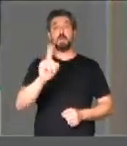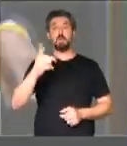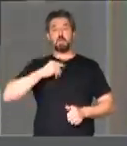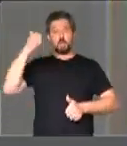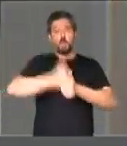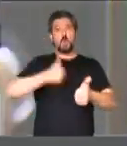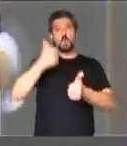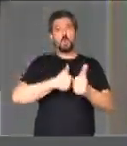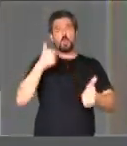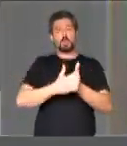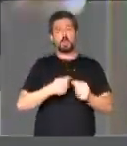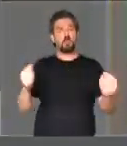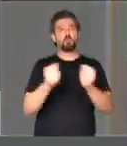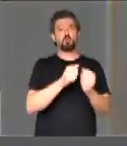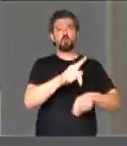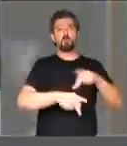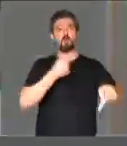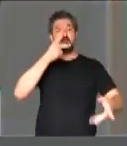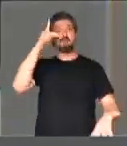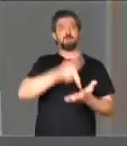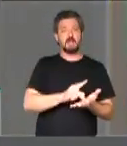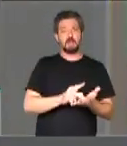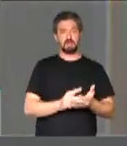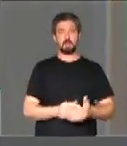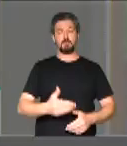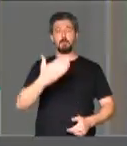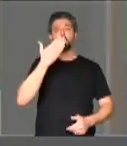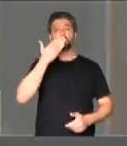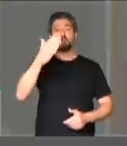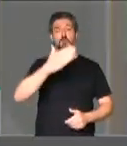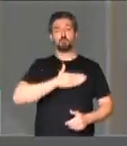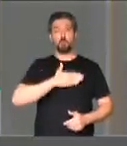que eu criei as duras penas com o povo, falando a verdade na rua, beijo no coração, só pode, a verdade,